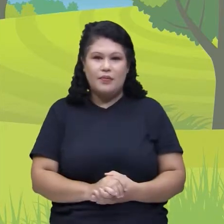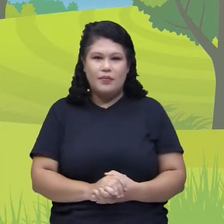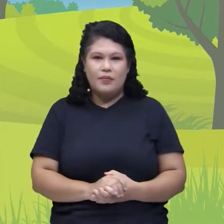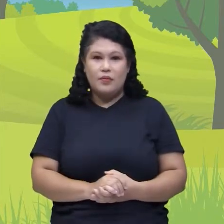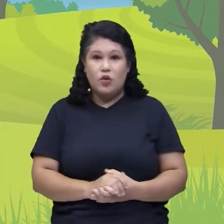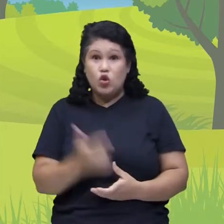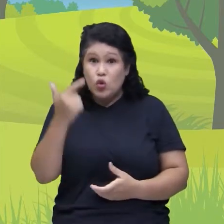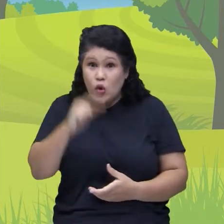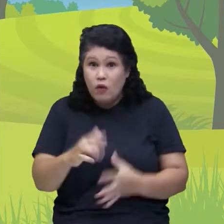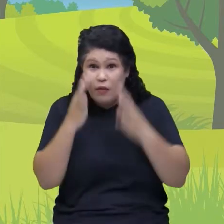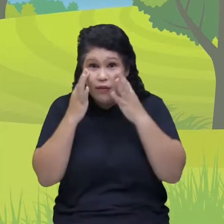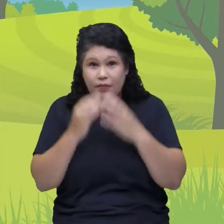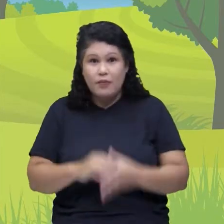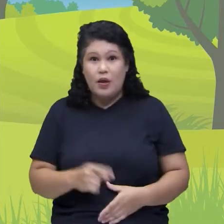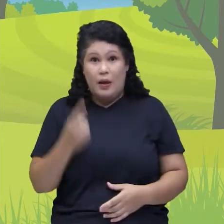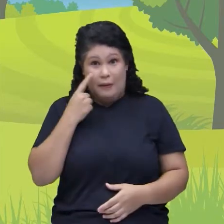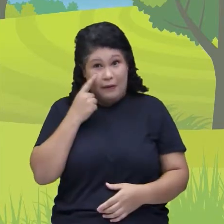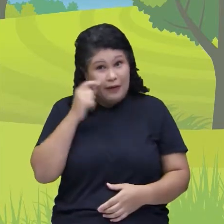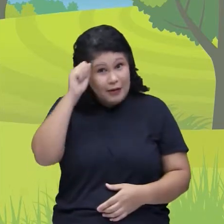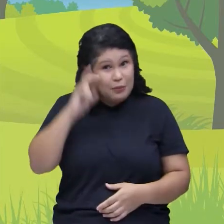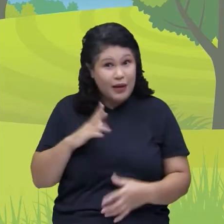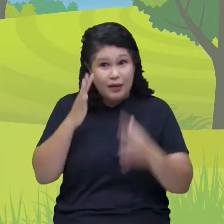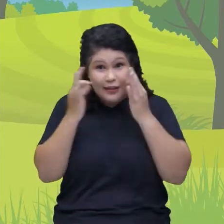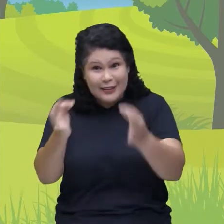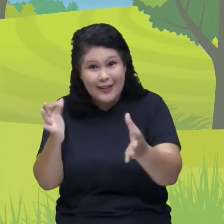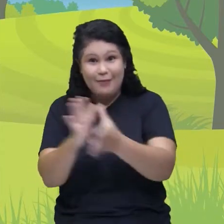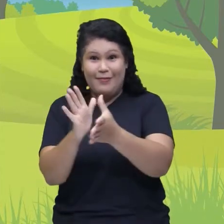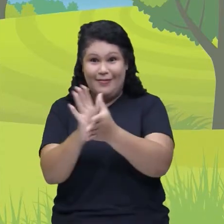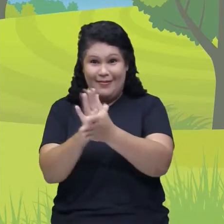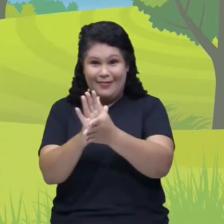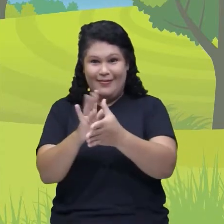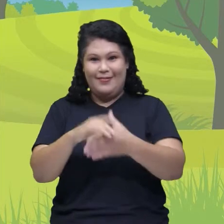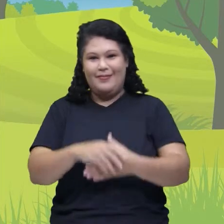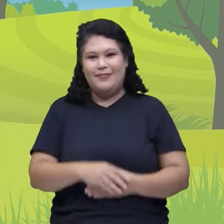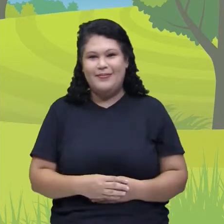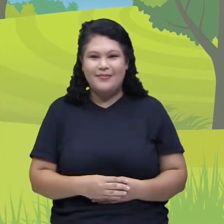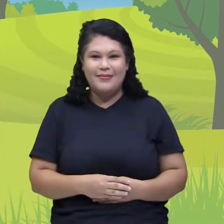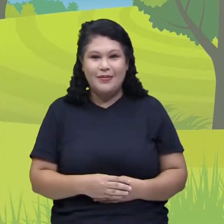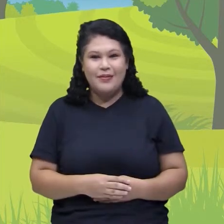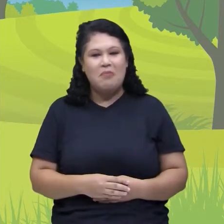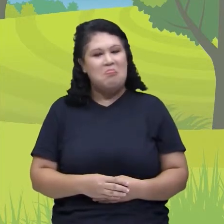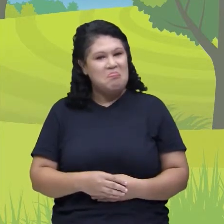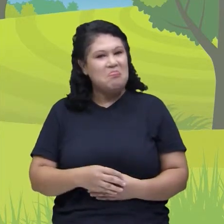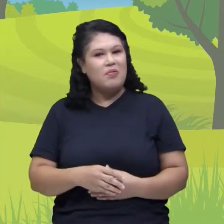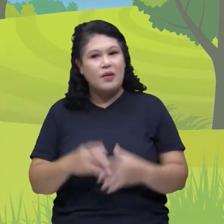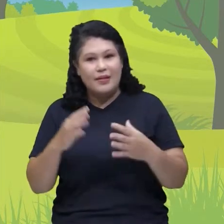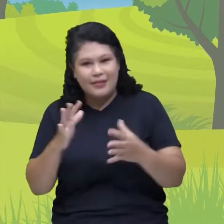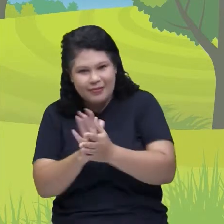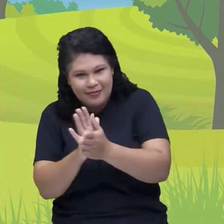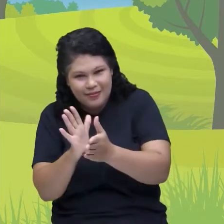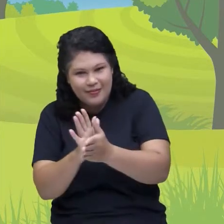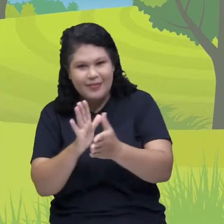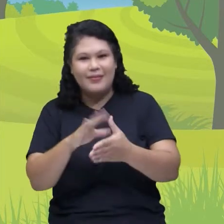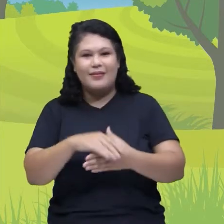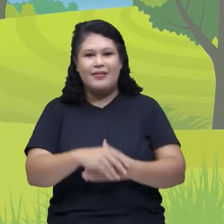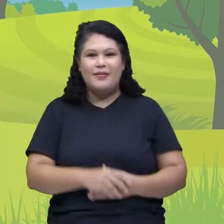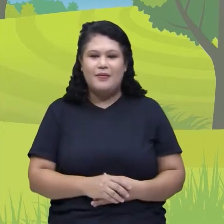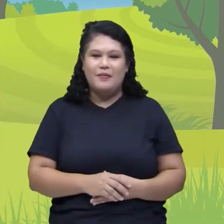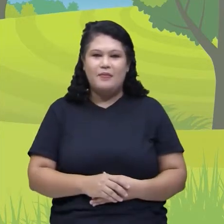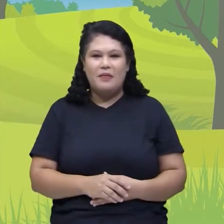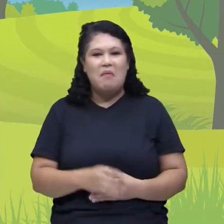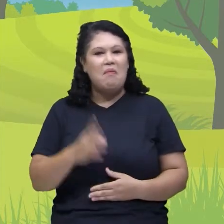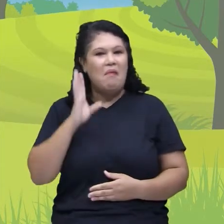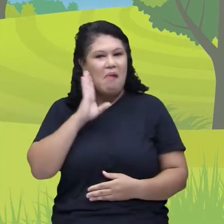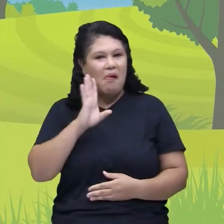Mais uma vez. Já estão ficando espertos, Atenção! Uh, gostei! Atenção! Muito legal!